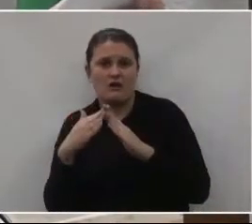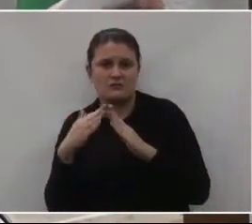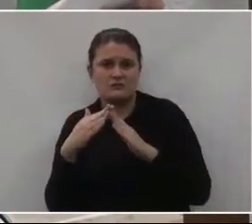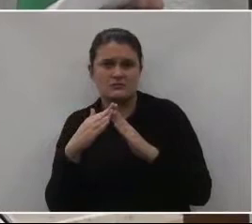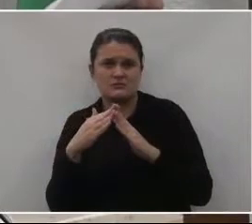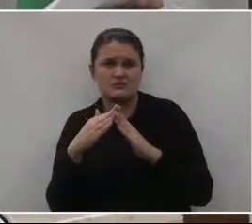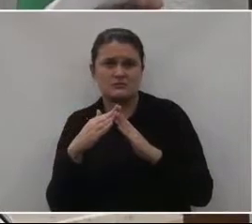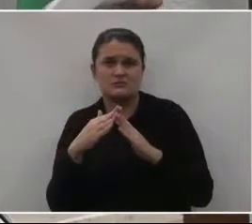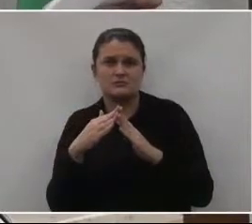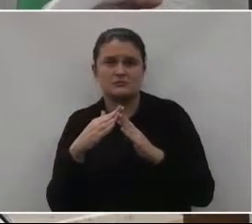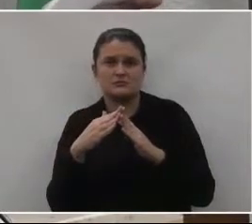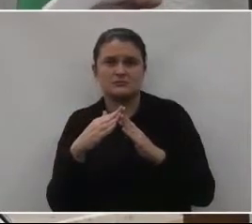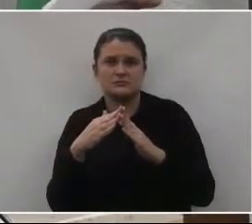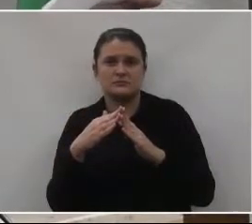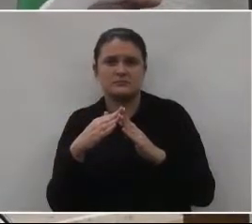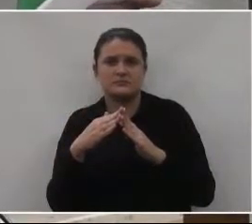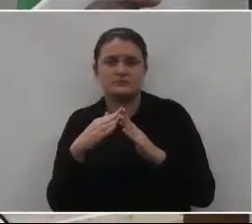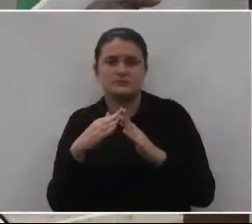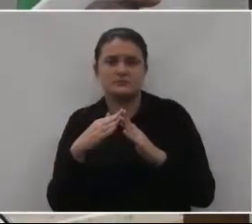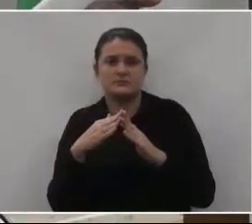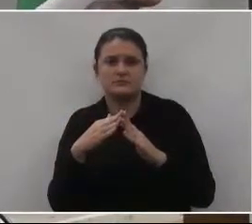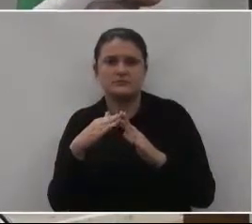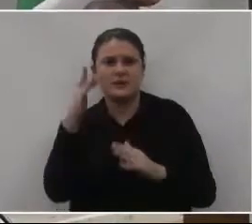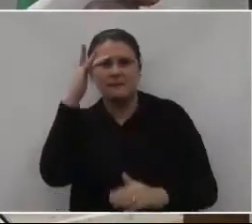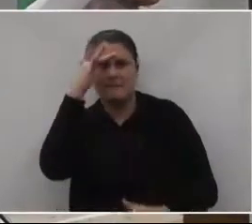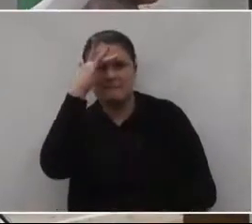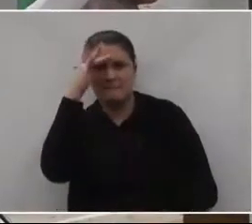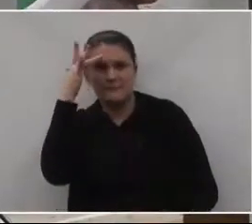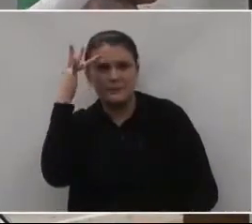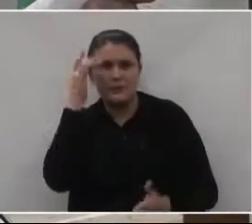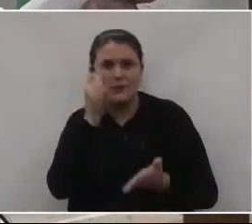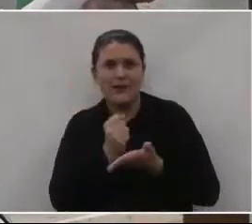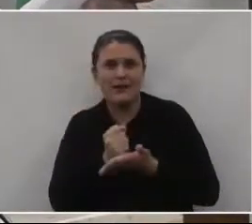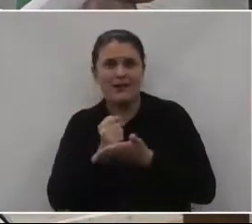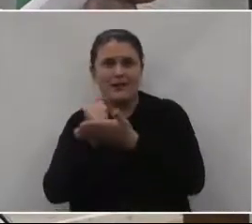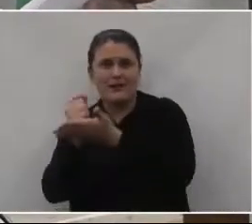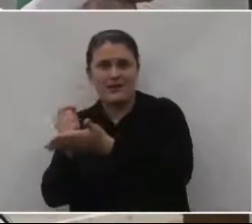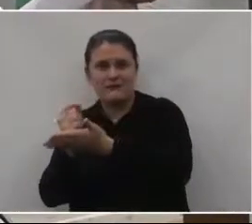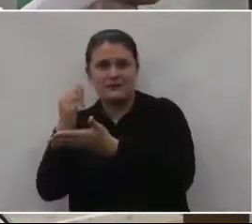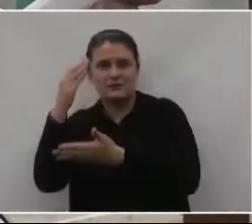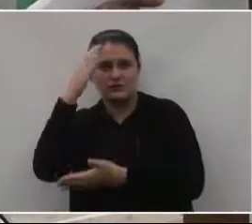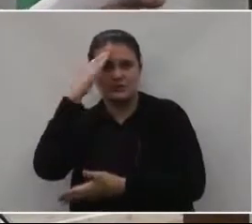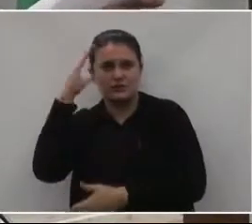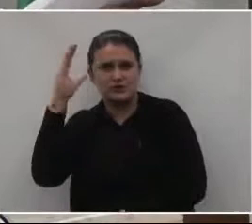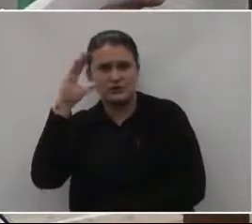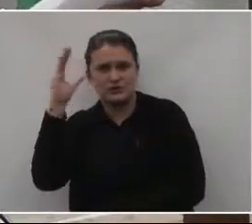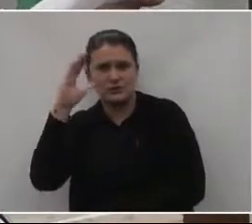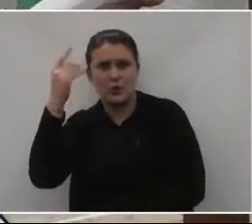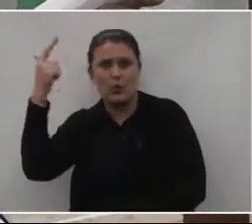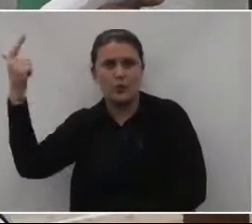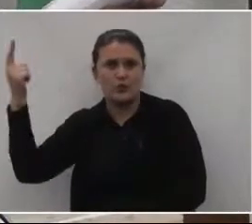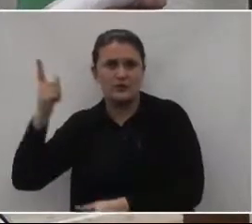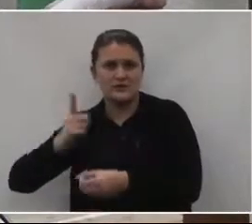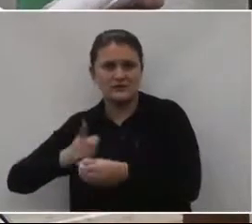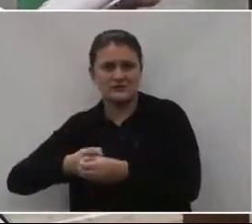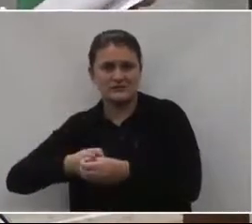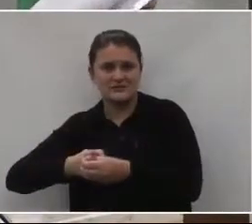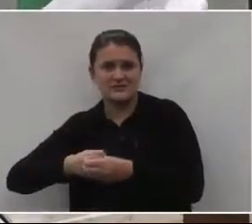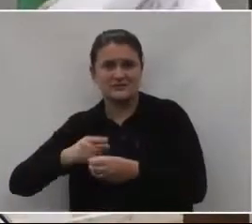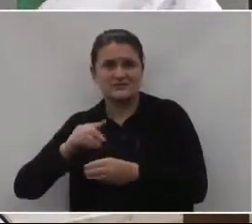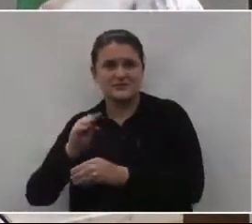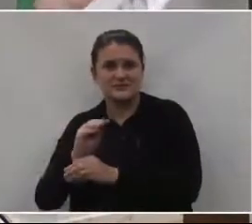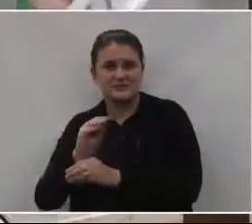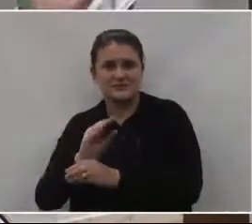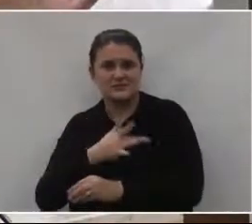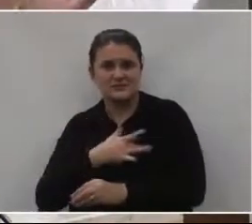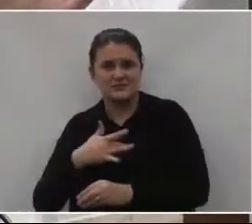que é as pessoas que são levadas para a capital e para outras cidades para tratamento e saúde,